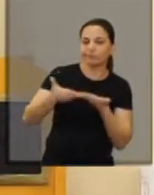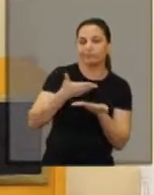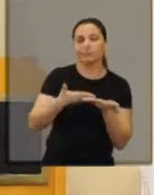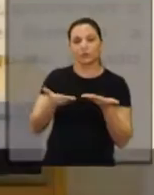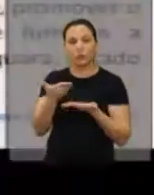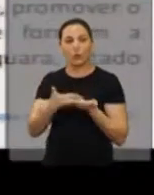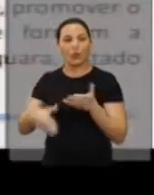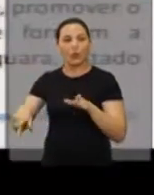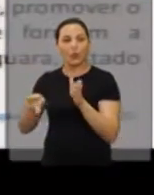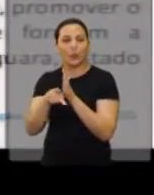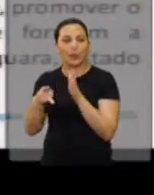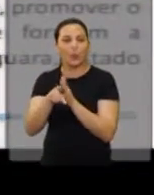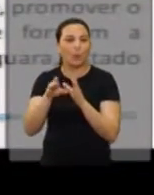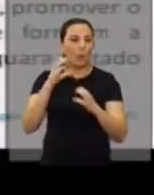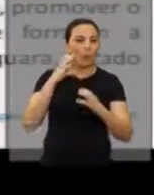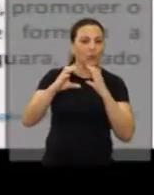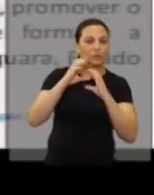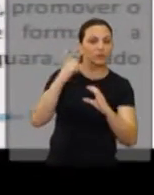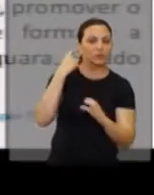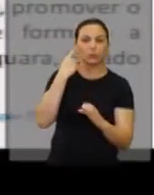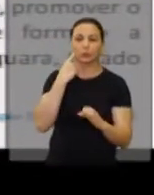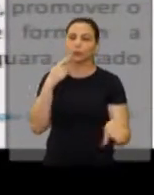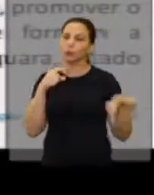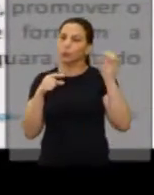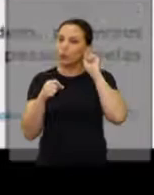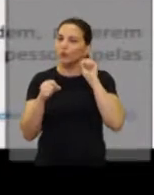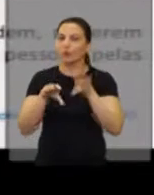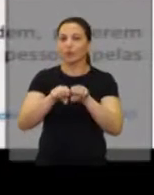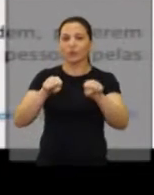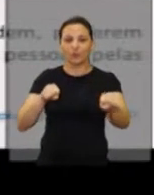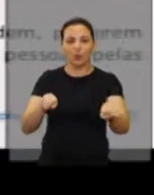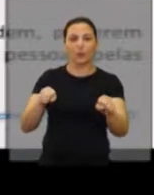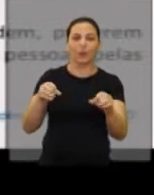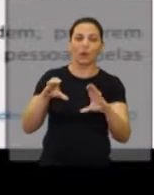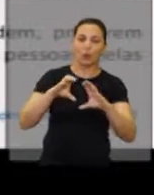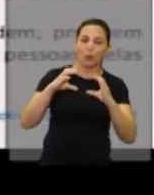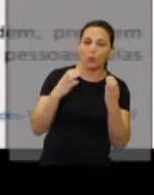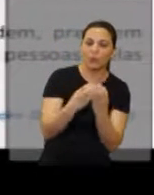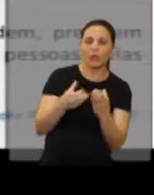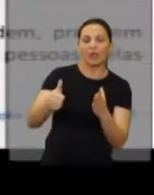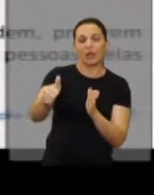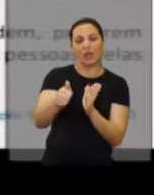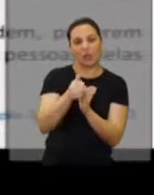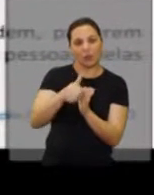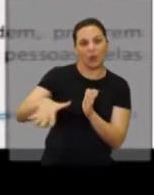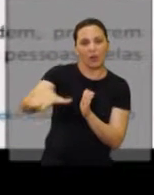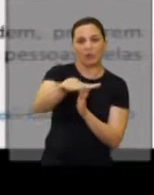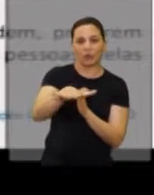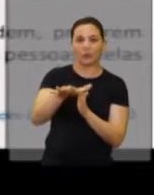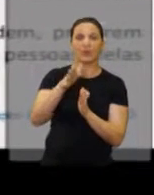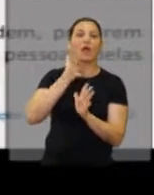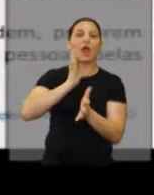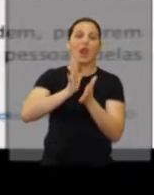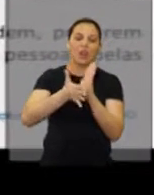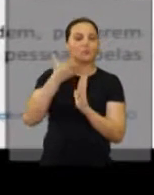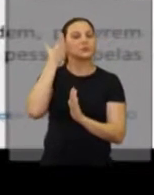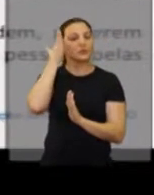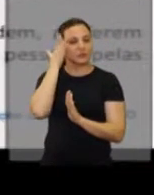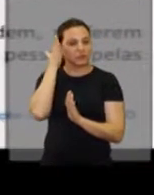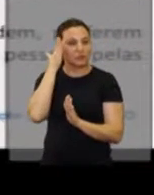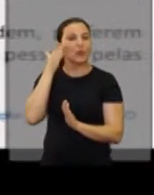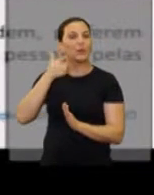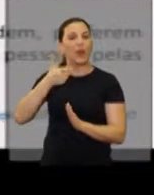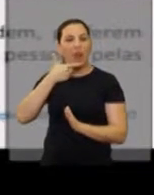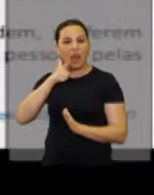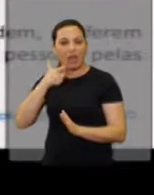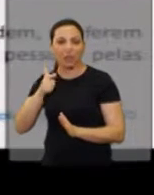surdos e ouvintes, que formam a comunidade surda da macro-região de Araraquara, no estado de São Paulo. Então, a Libras, todo mundo sabe, ela é